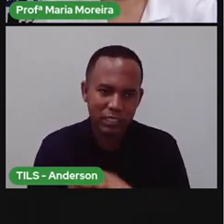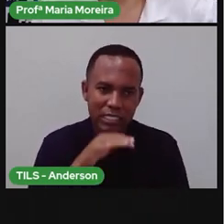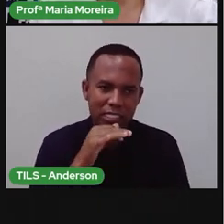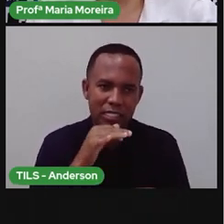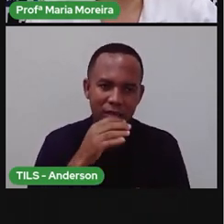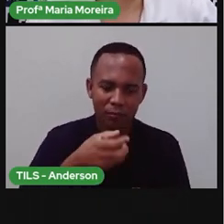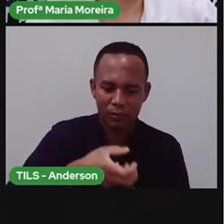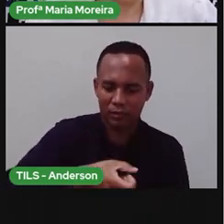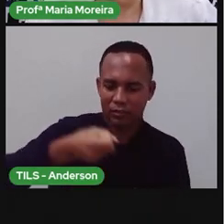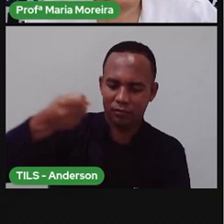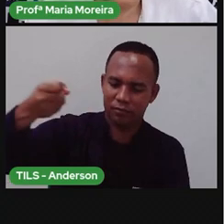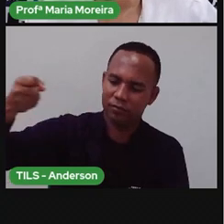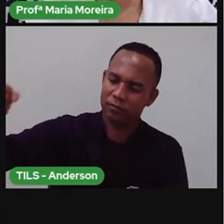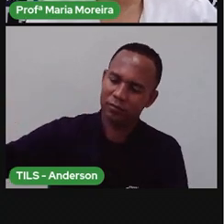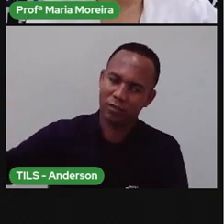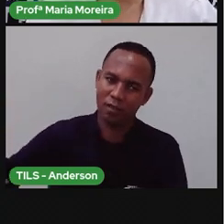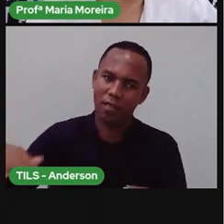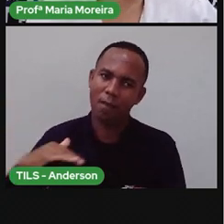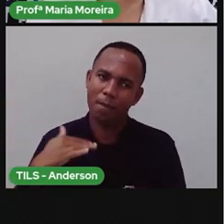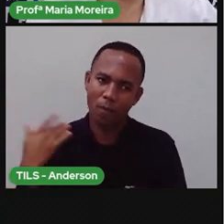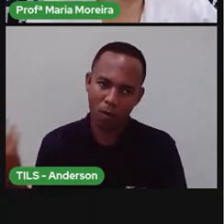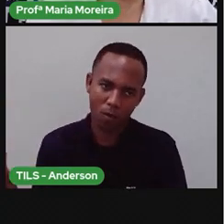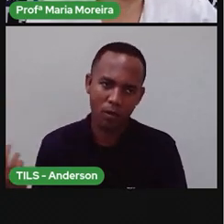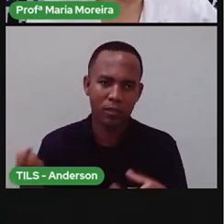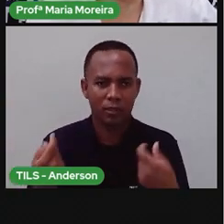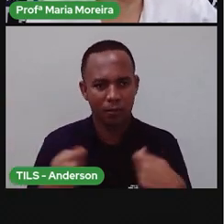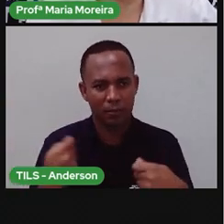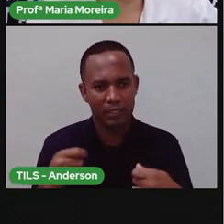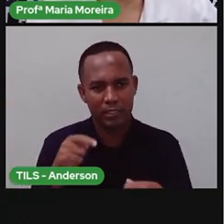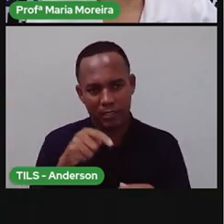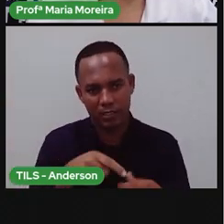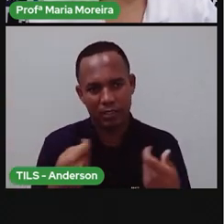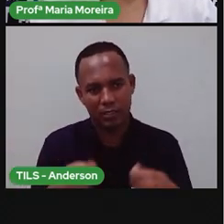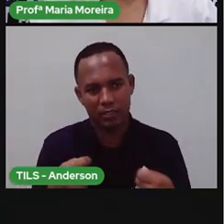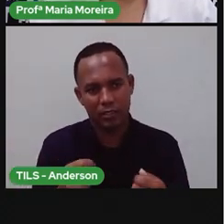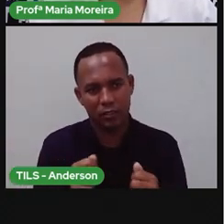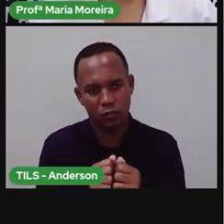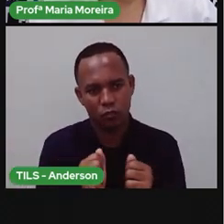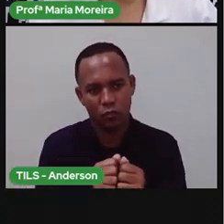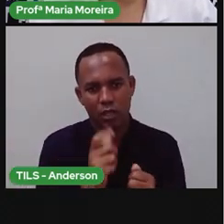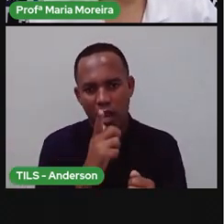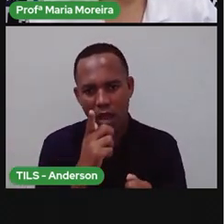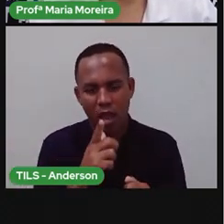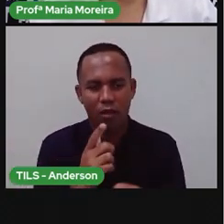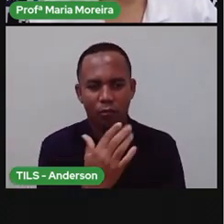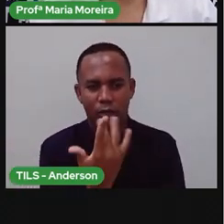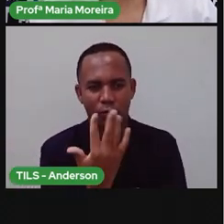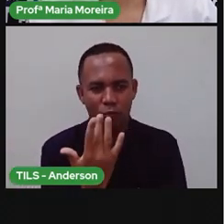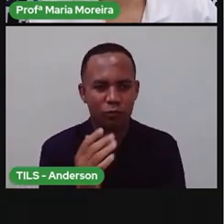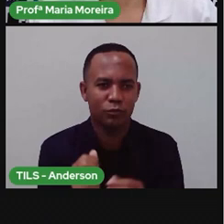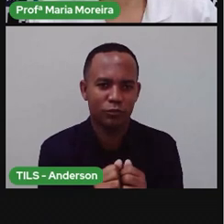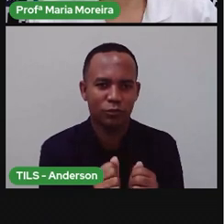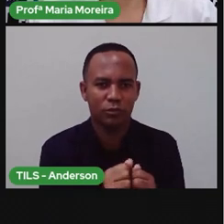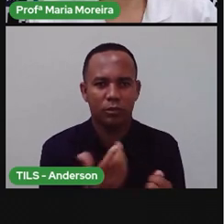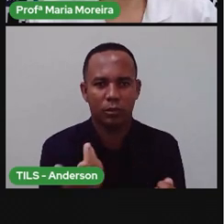tira ela da água? Também não. Então, são coisas que o que? Seres vivos que dependem desses seres do que?